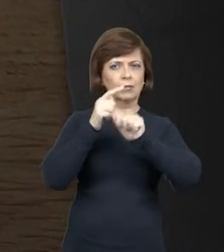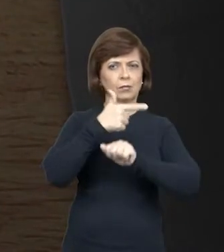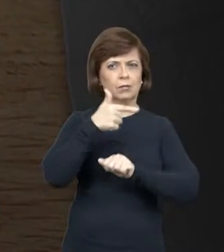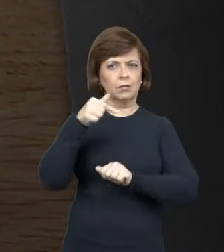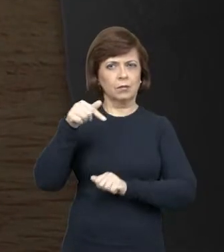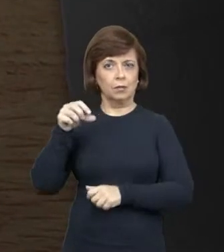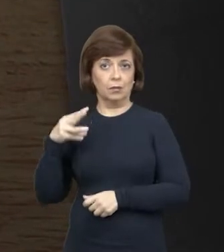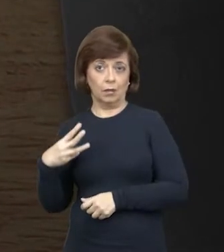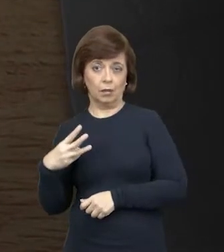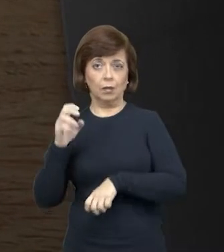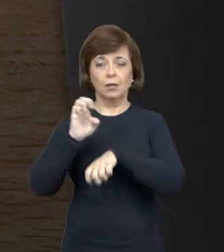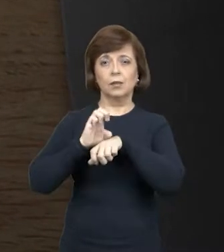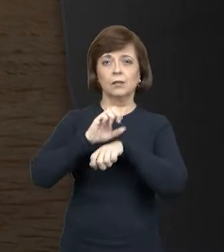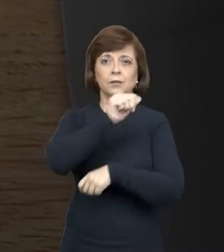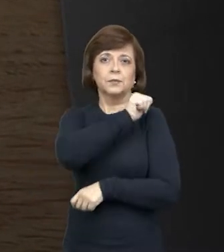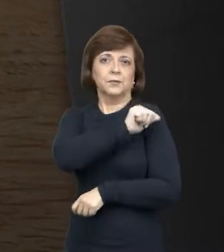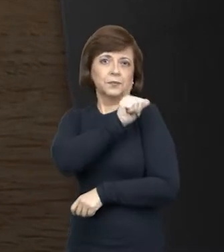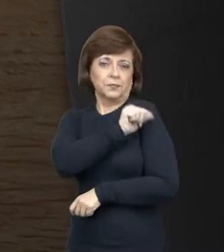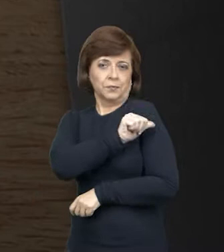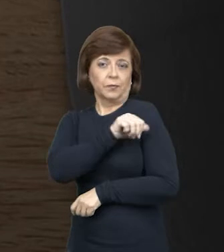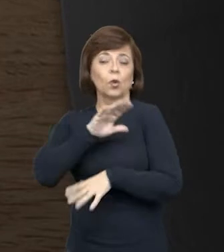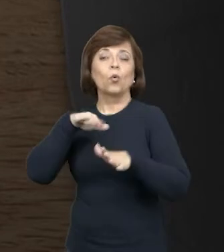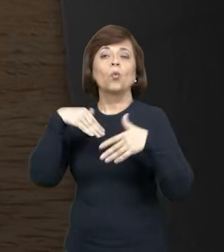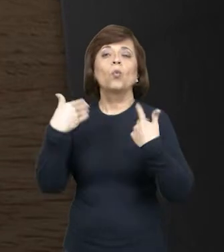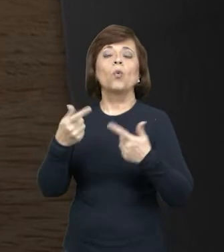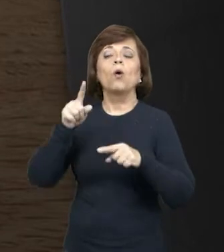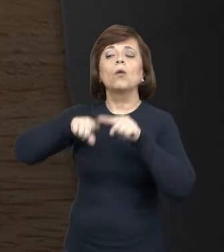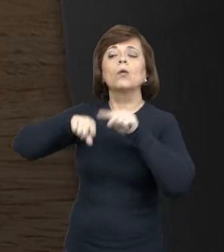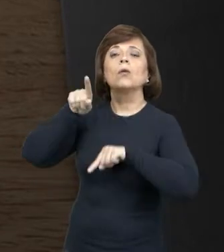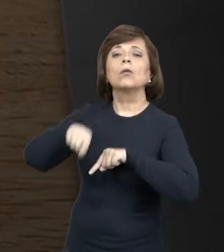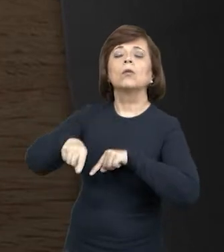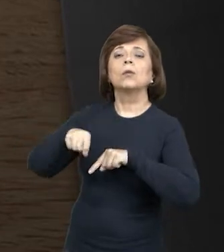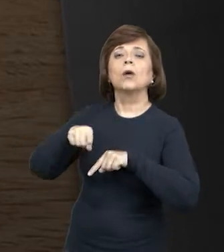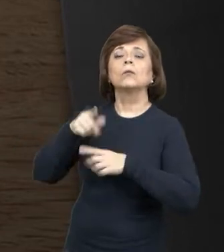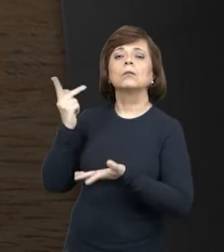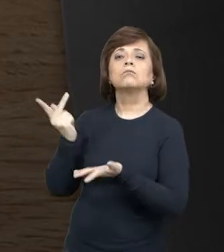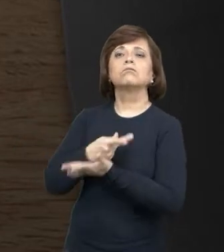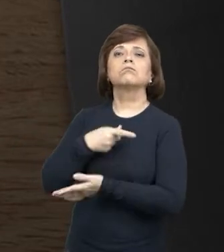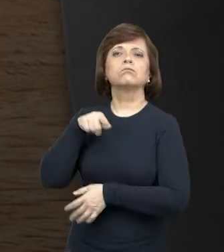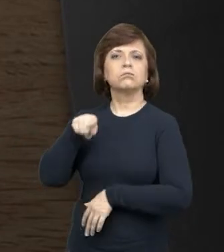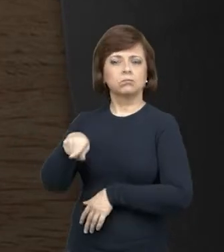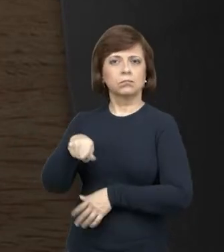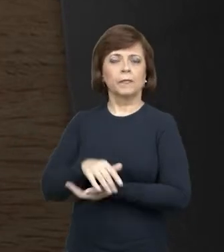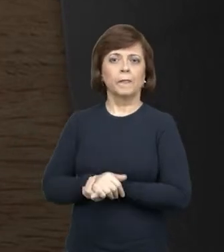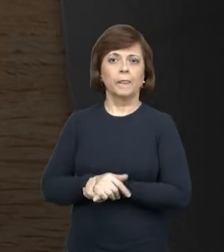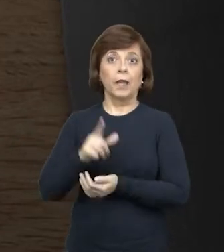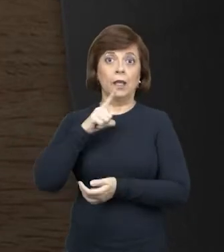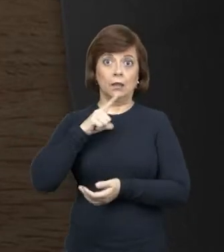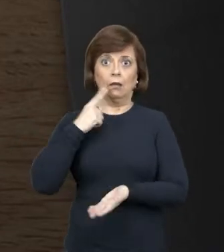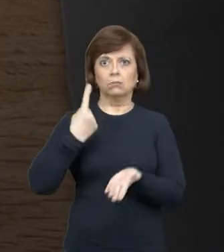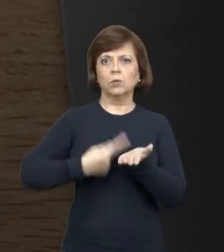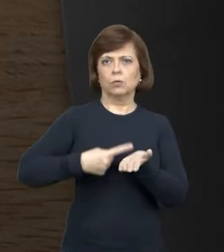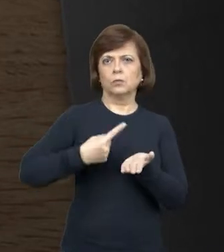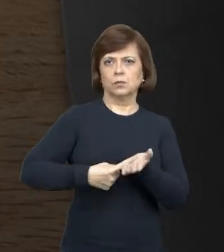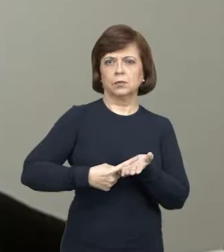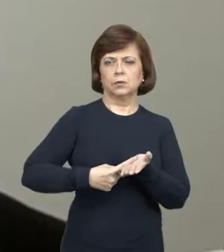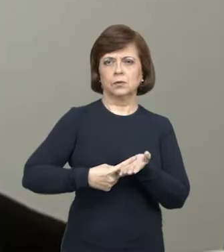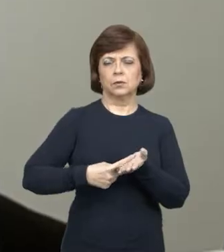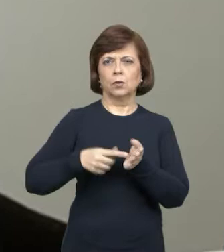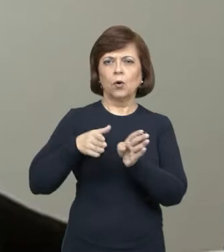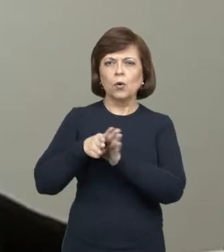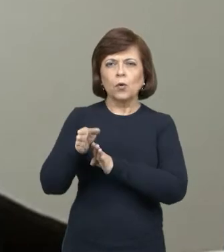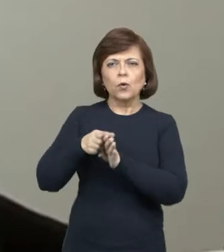Constituição do Estado do de Janeiro. E qual é o objeto dessa execução? Foi firmado um termo de ajustamento de conduta